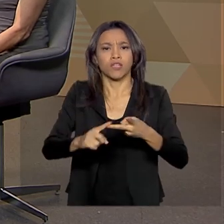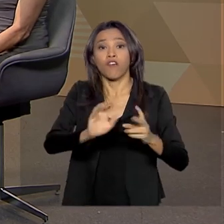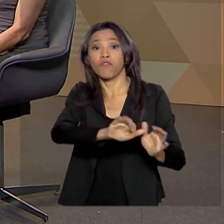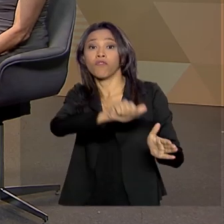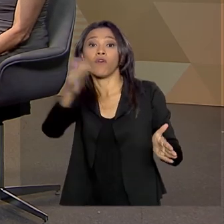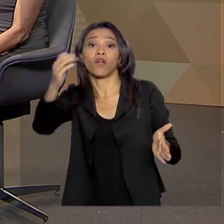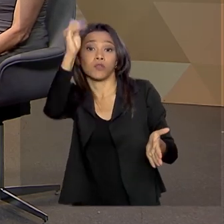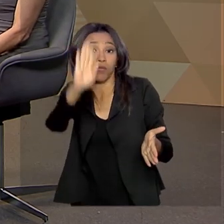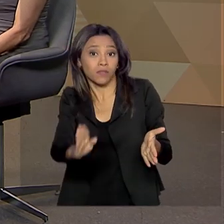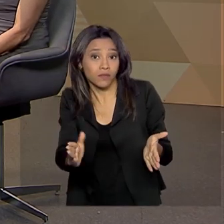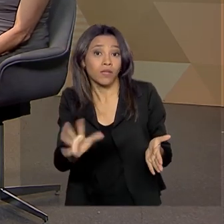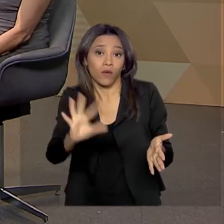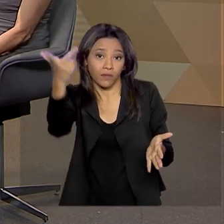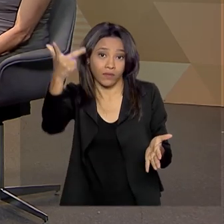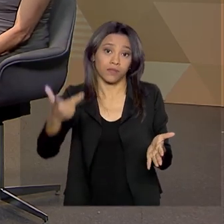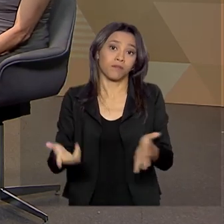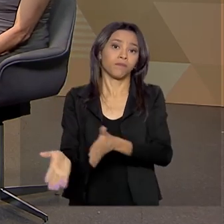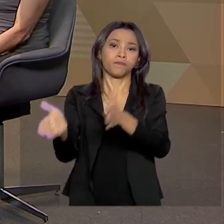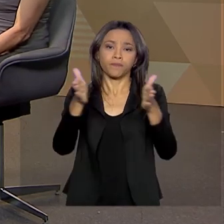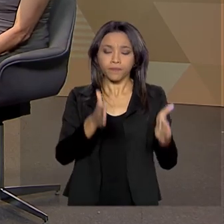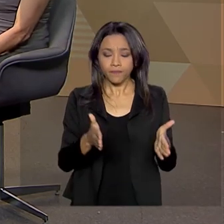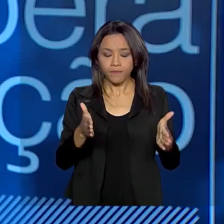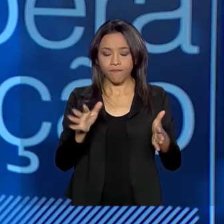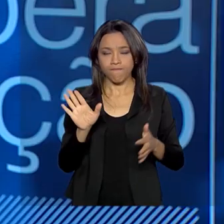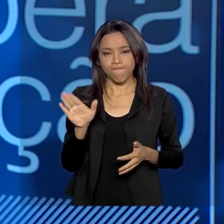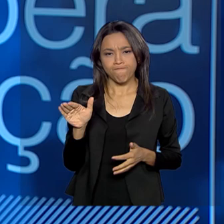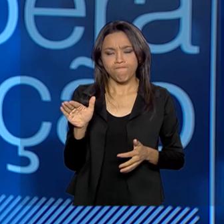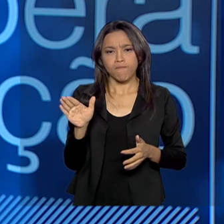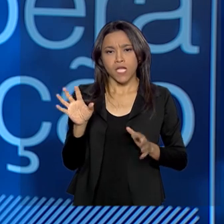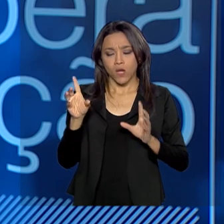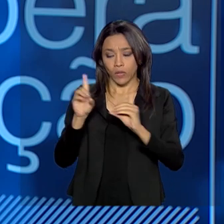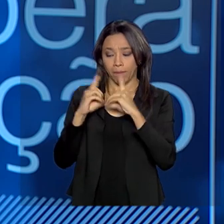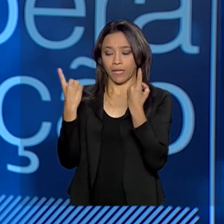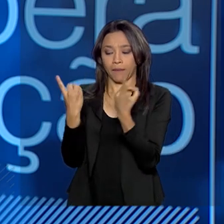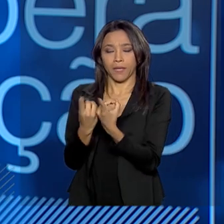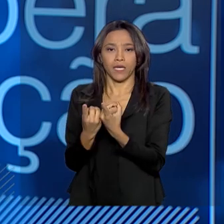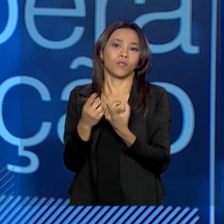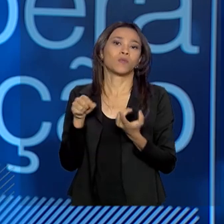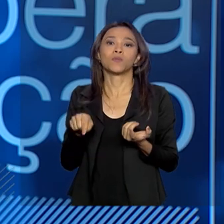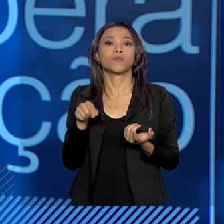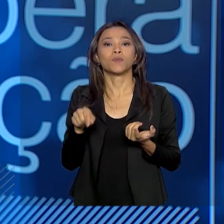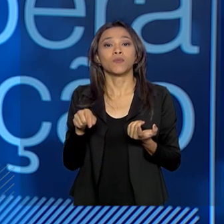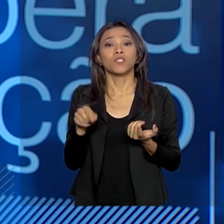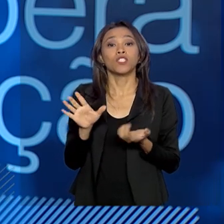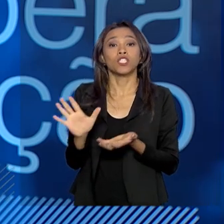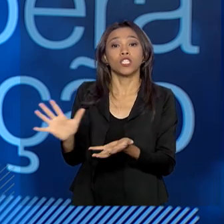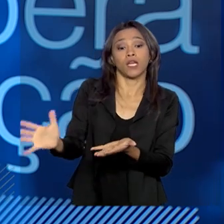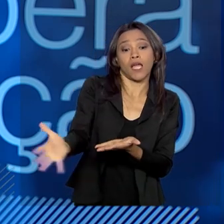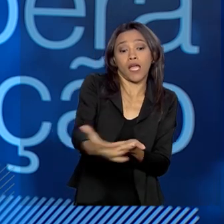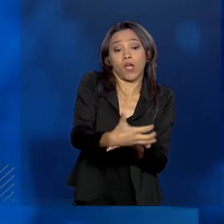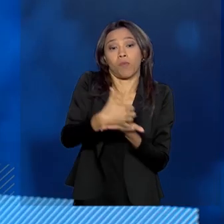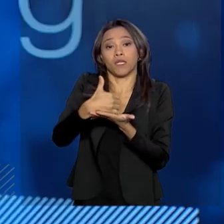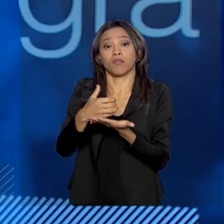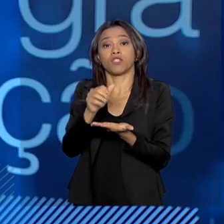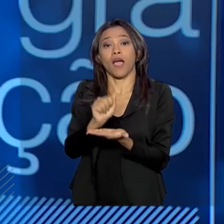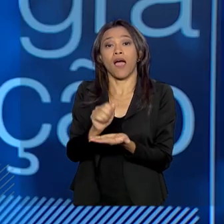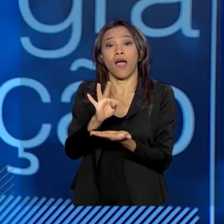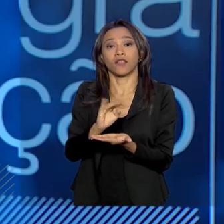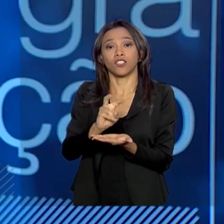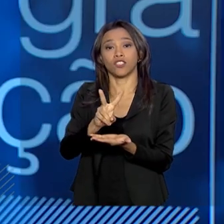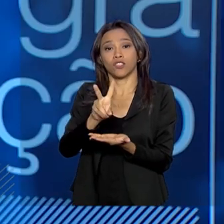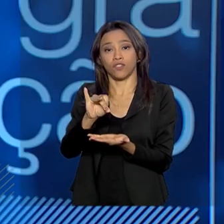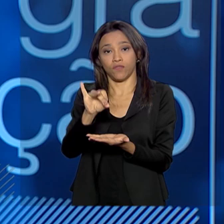Bem, o ambiente do Departamento de Recuperação de Ativos e Cooperação Internacional é basicamente o de uma